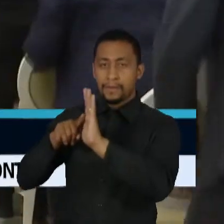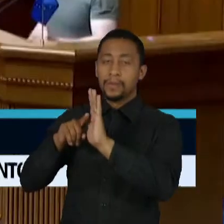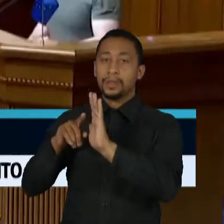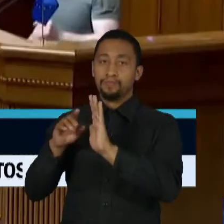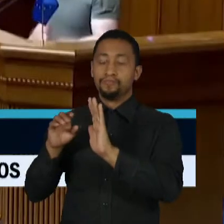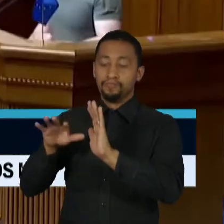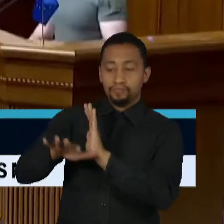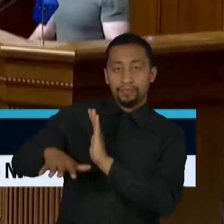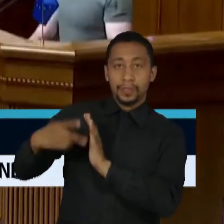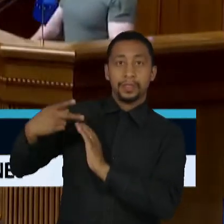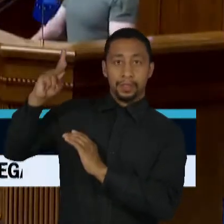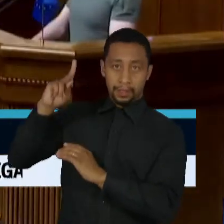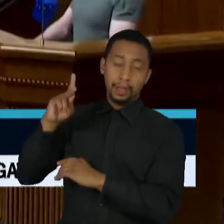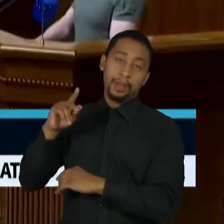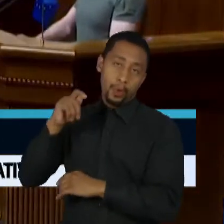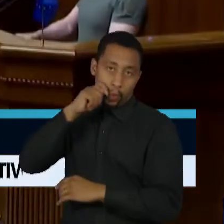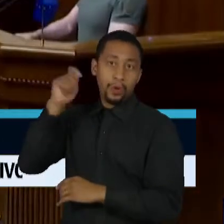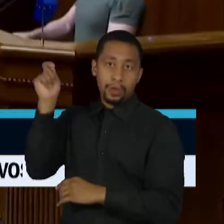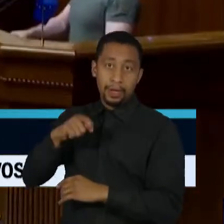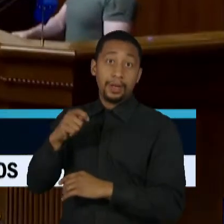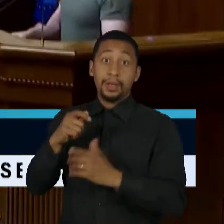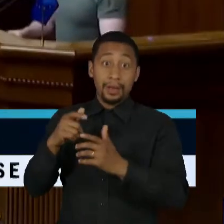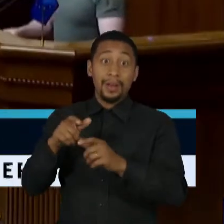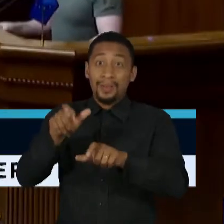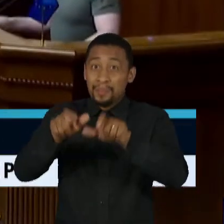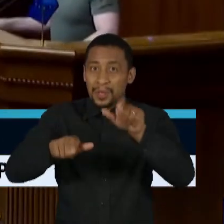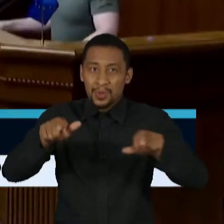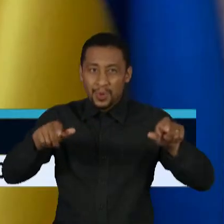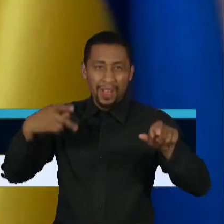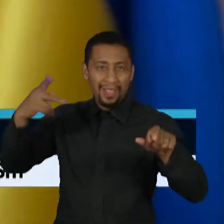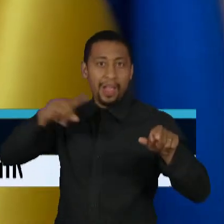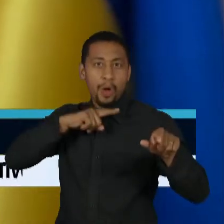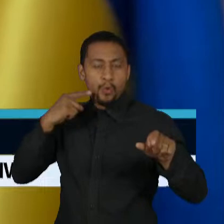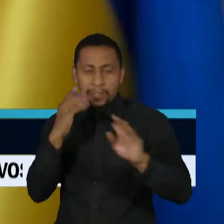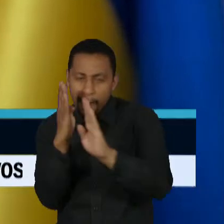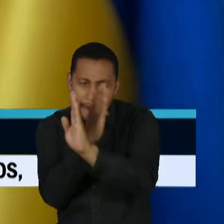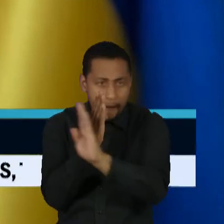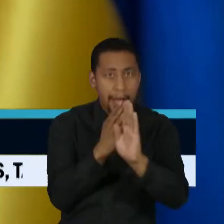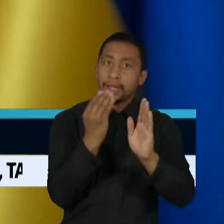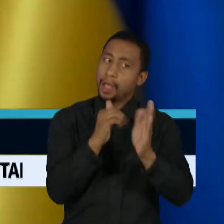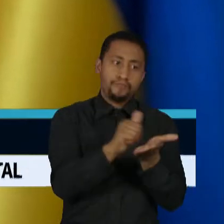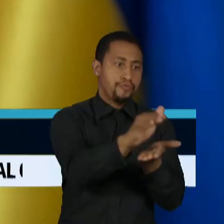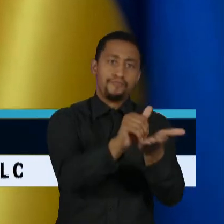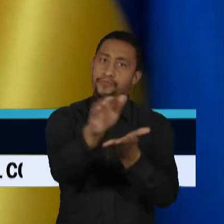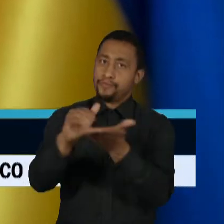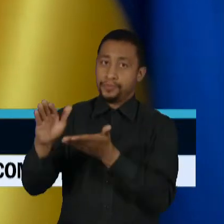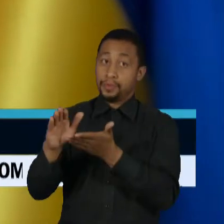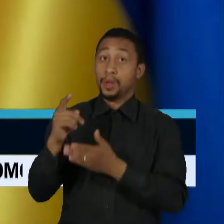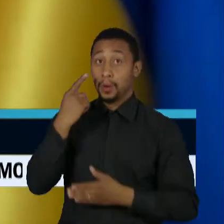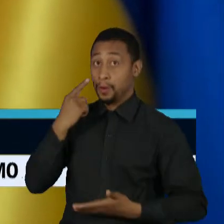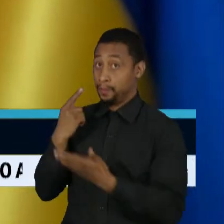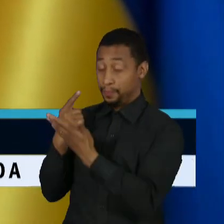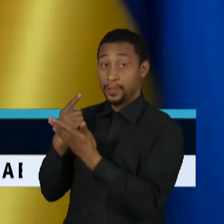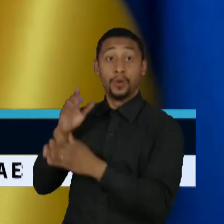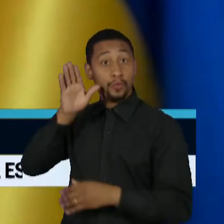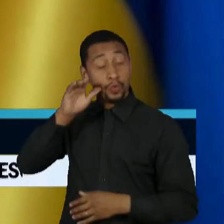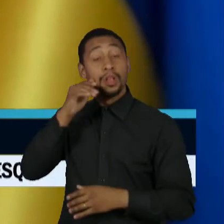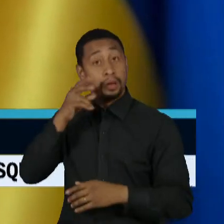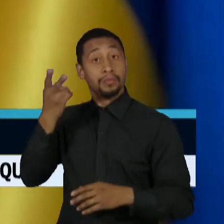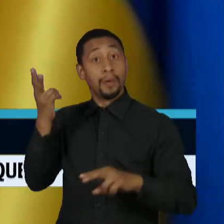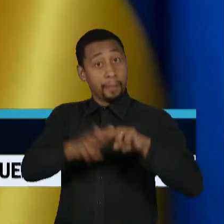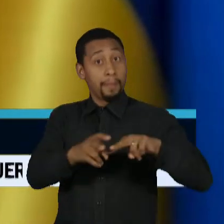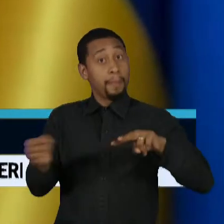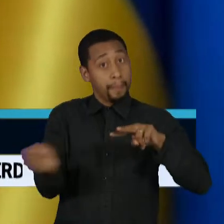esforço para eliminar espiões russos da estrutura governamental do país. O alto funcionário está preso há um ano e teria tentado